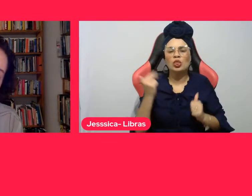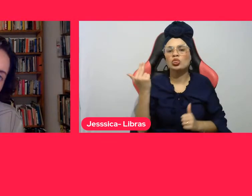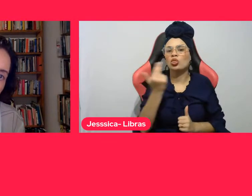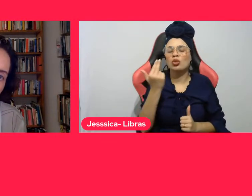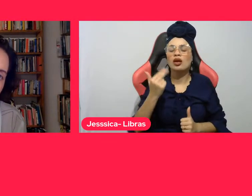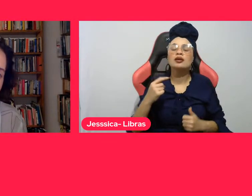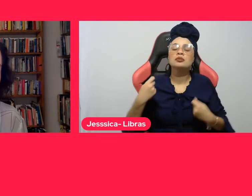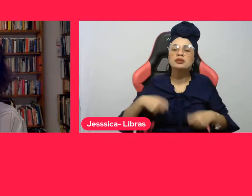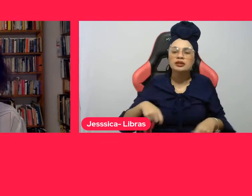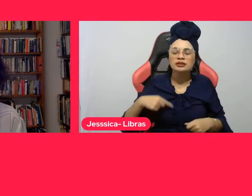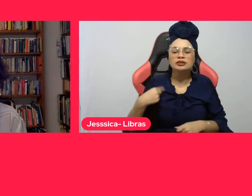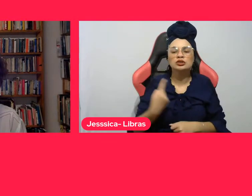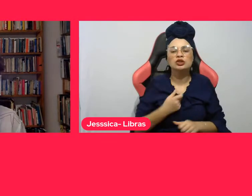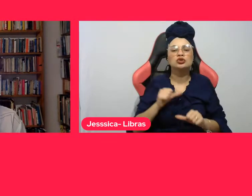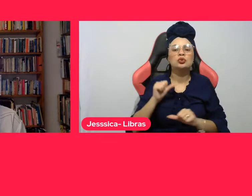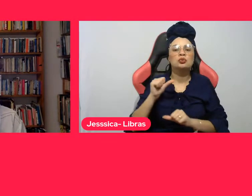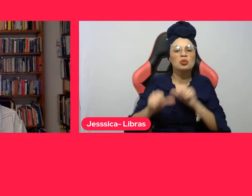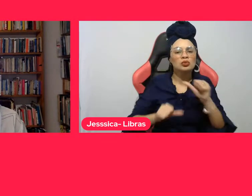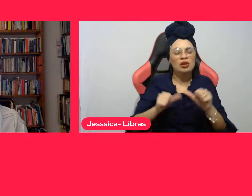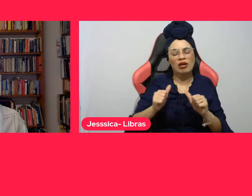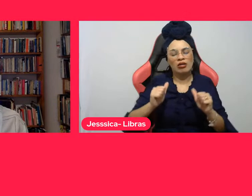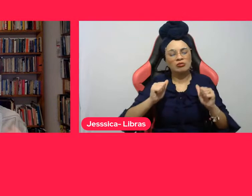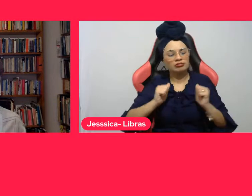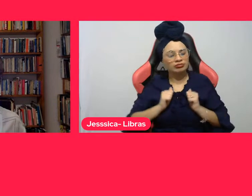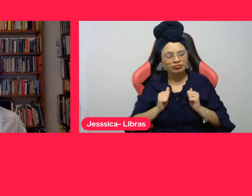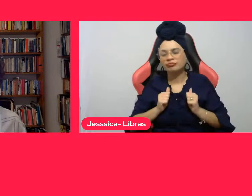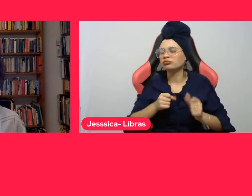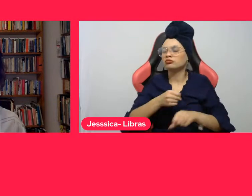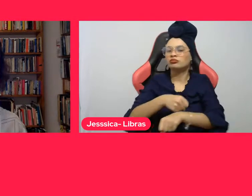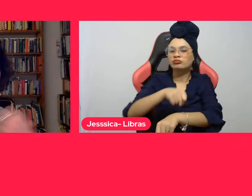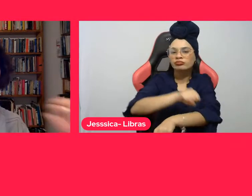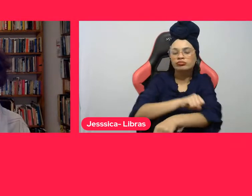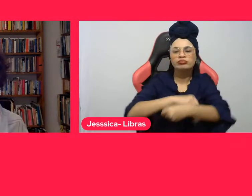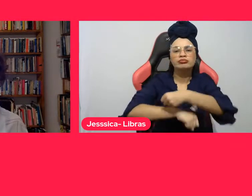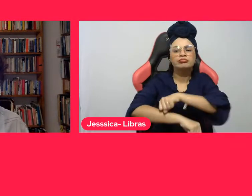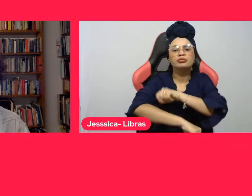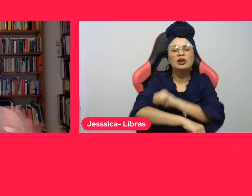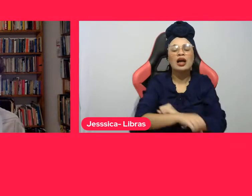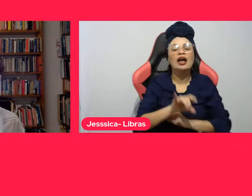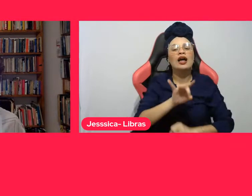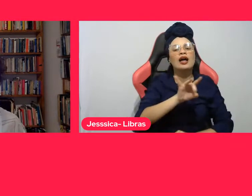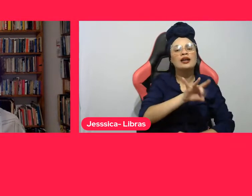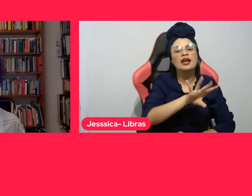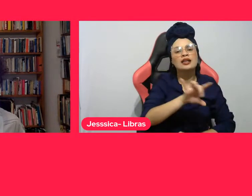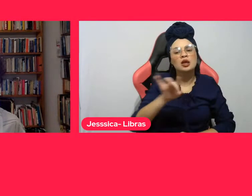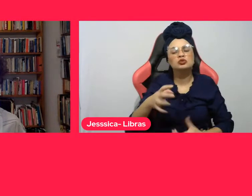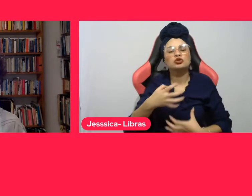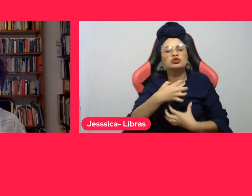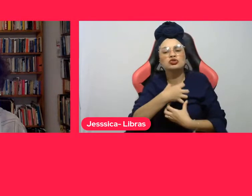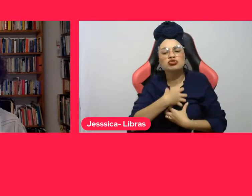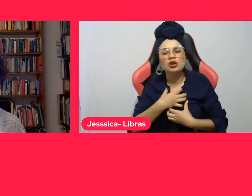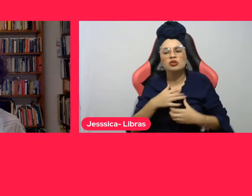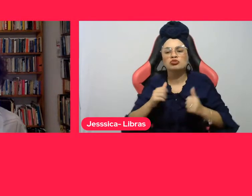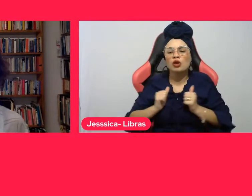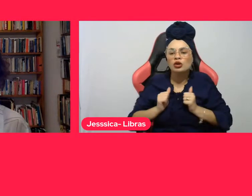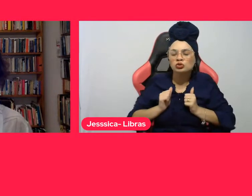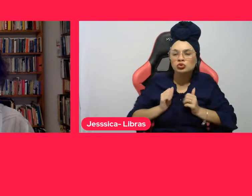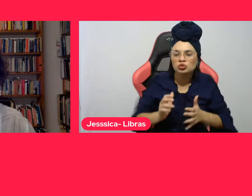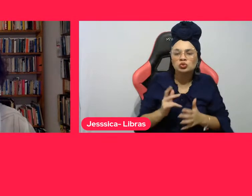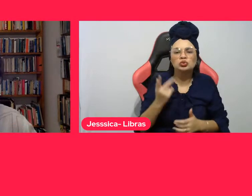temos que arregaçar as mangas e cada um, a sua maneira, com os seus instrumentos, no seu trabalho,